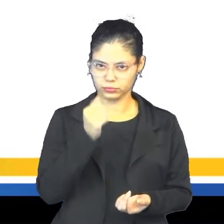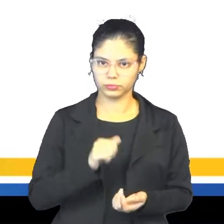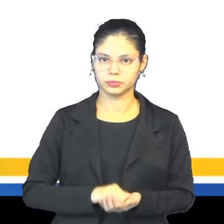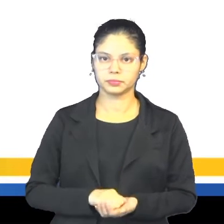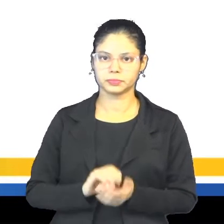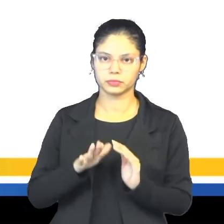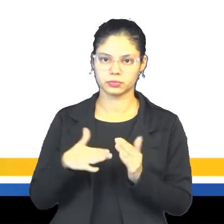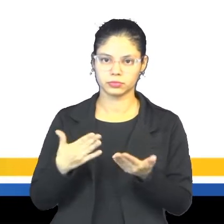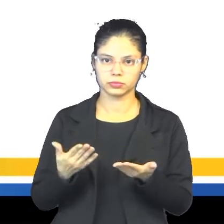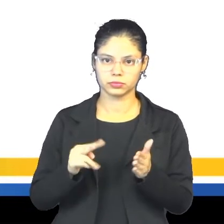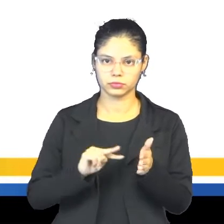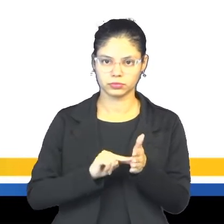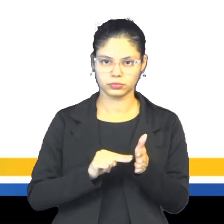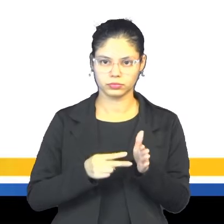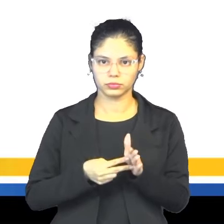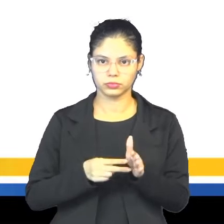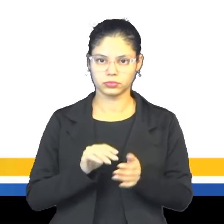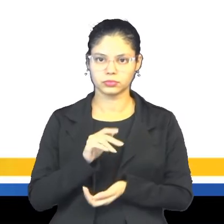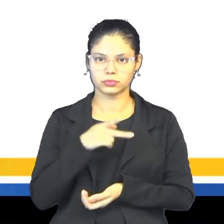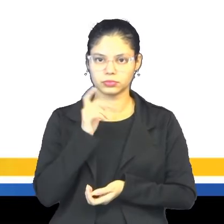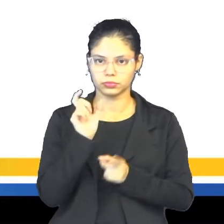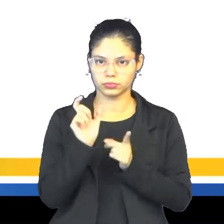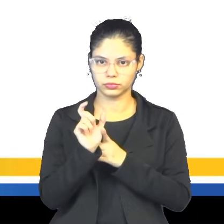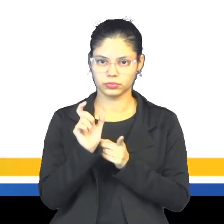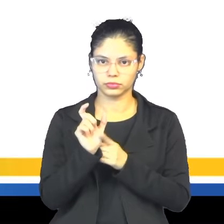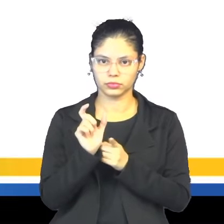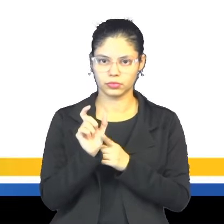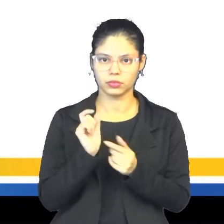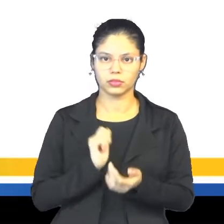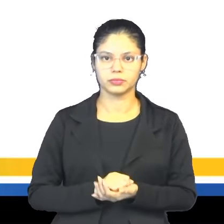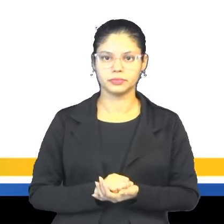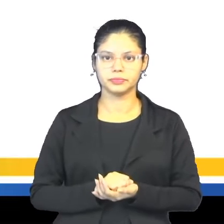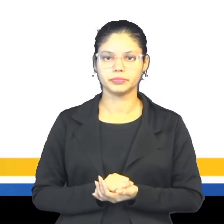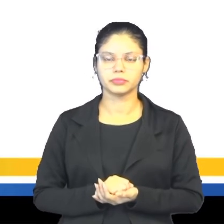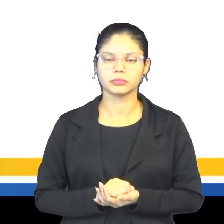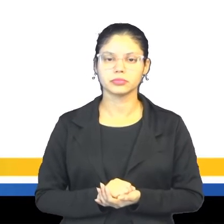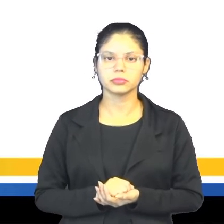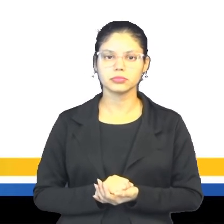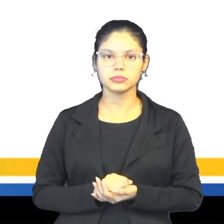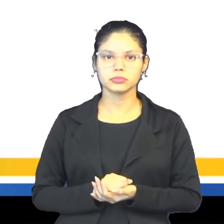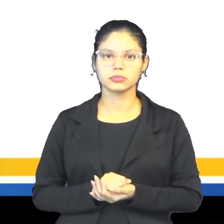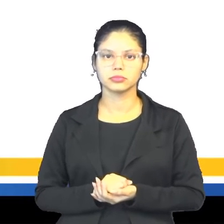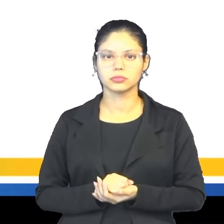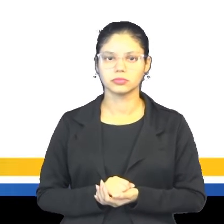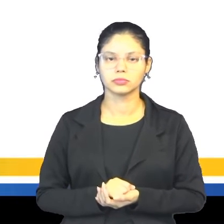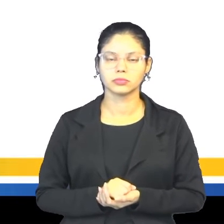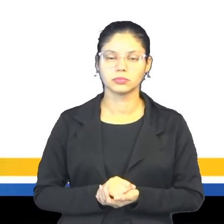palavras, né, através do que está escrito ali. Continuando.